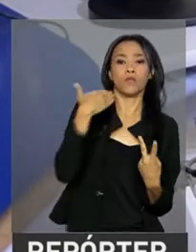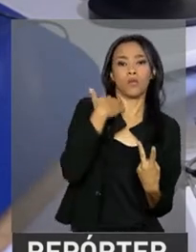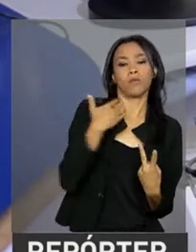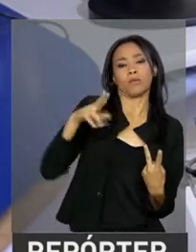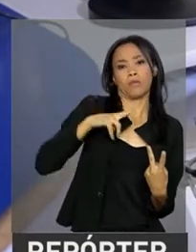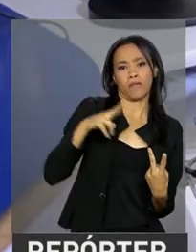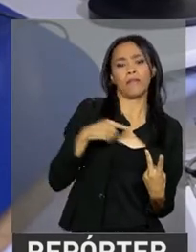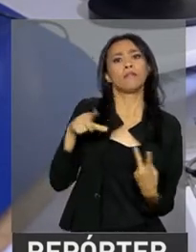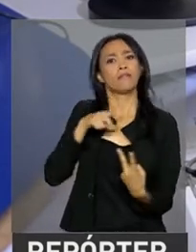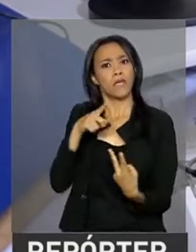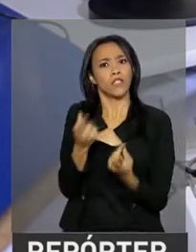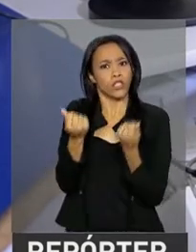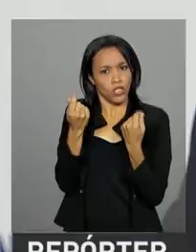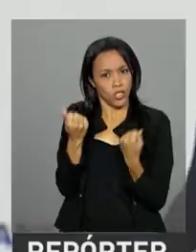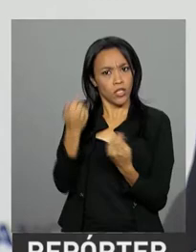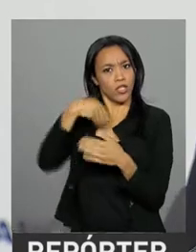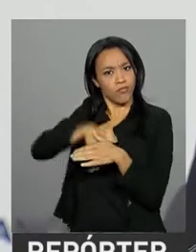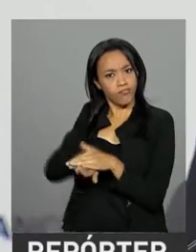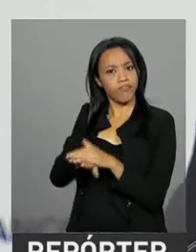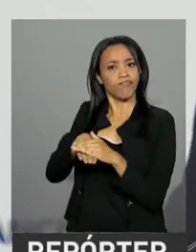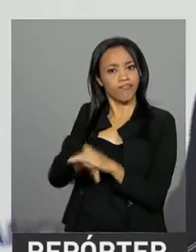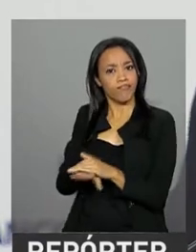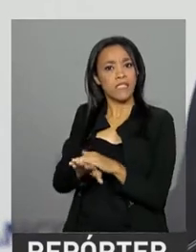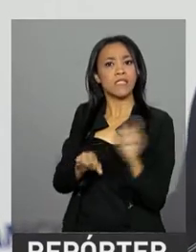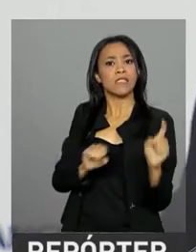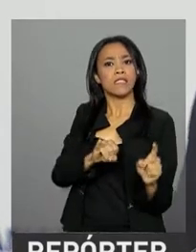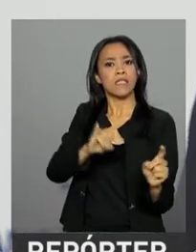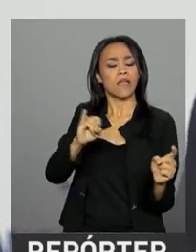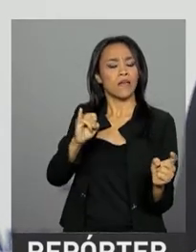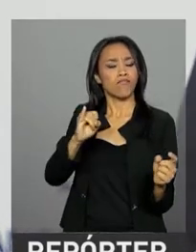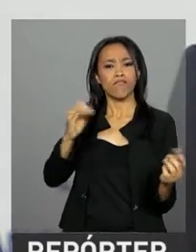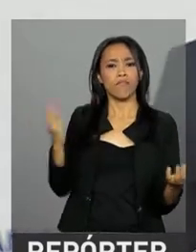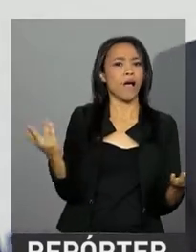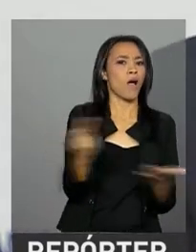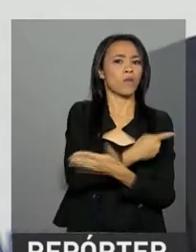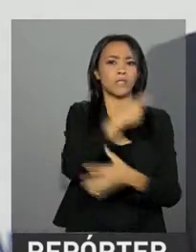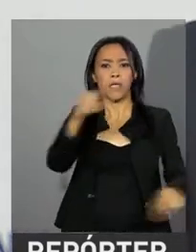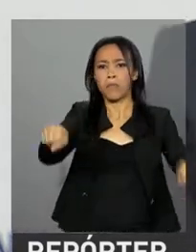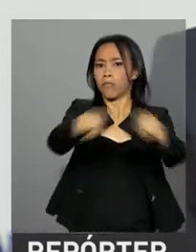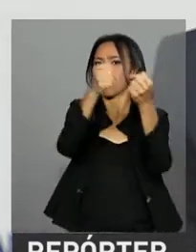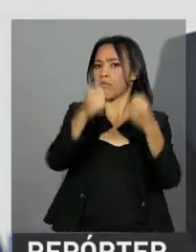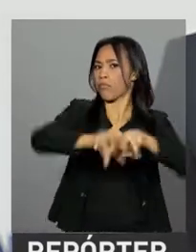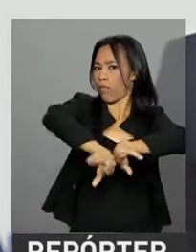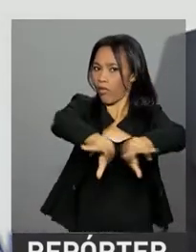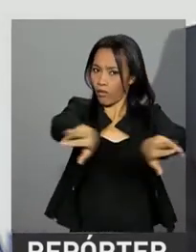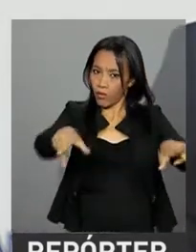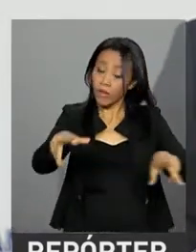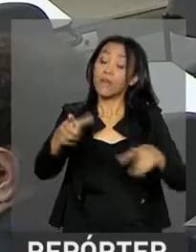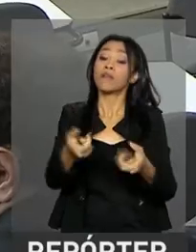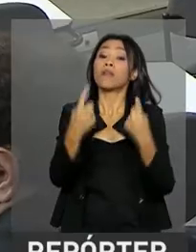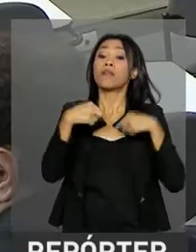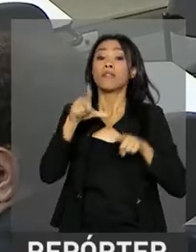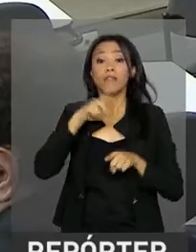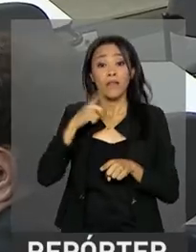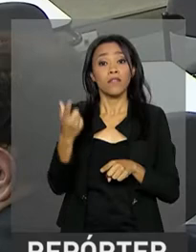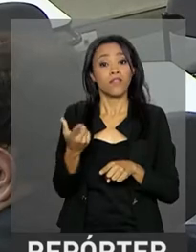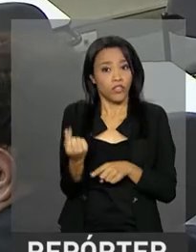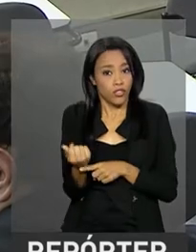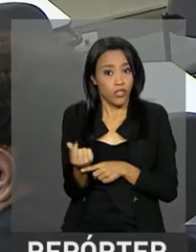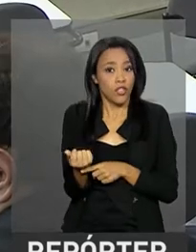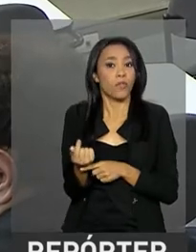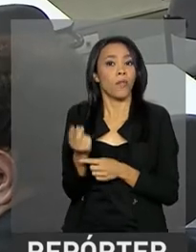supera as dívidas no caso de calote. As instituições também possuem dinheiro para financiar a economia. E quando